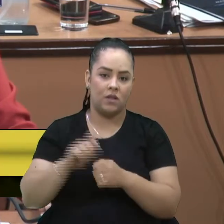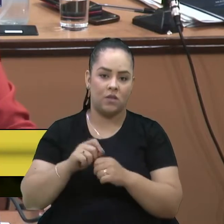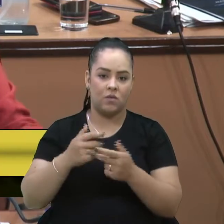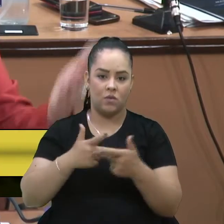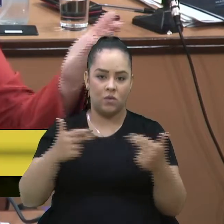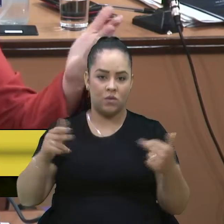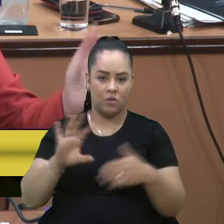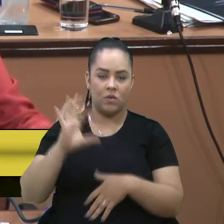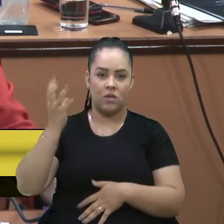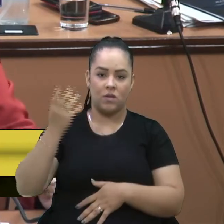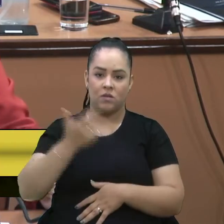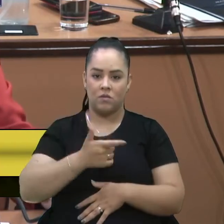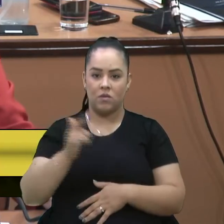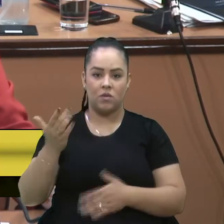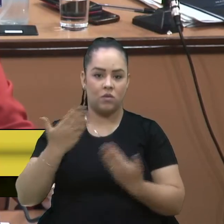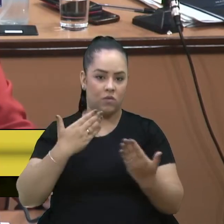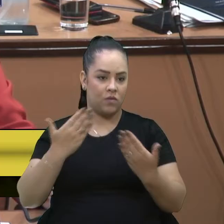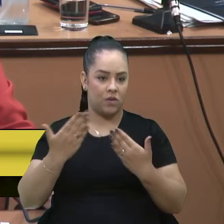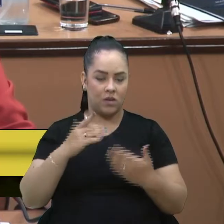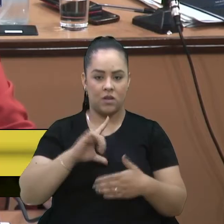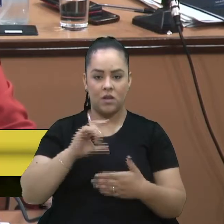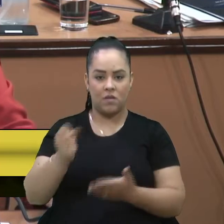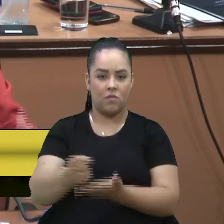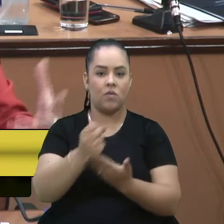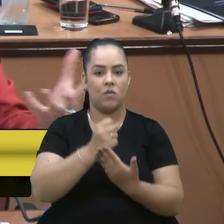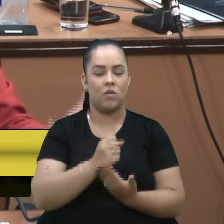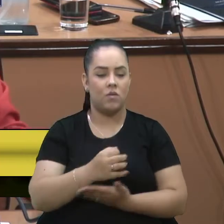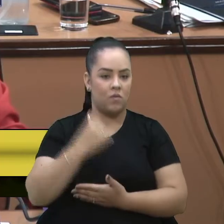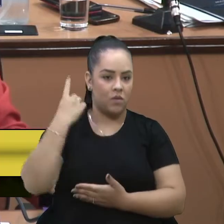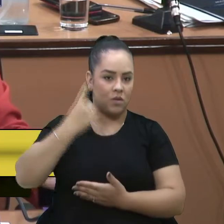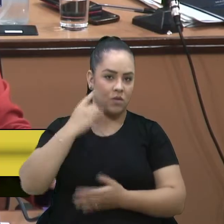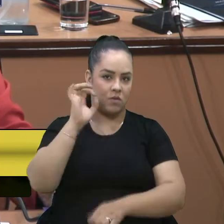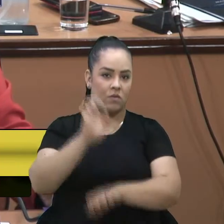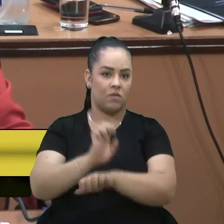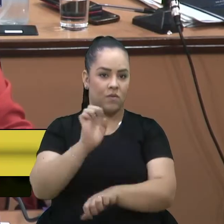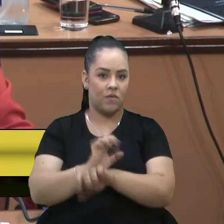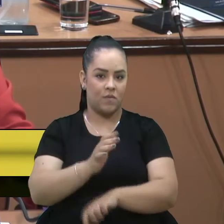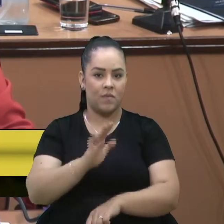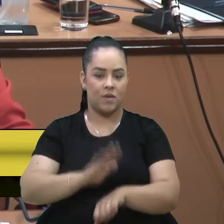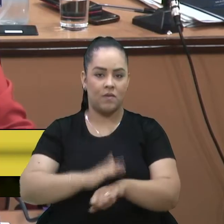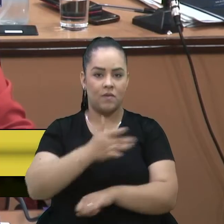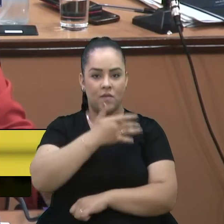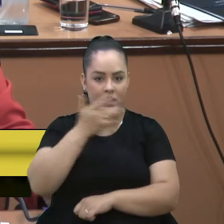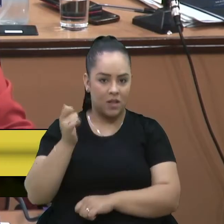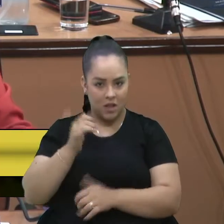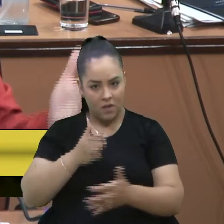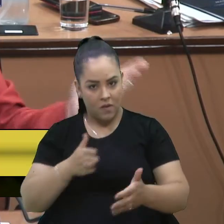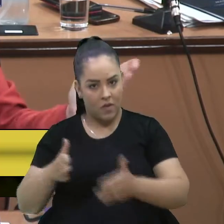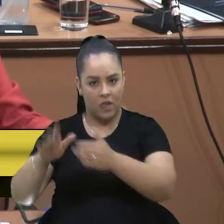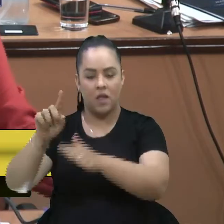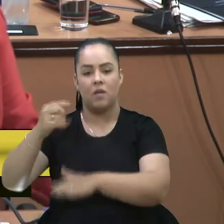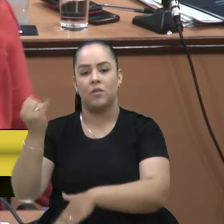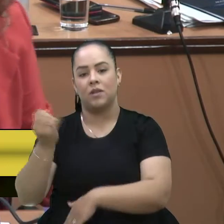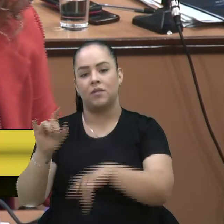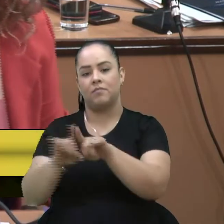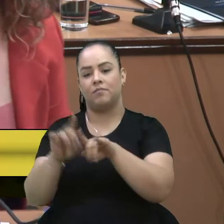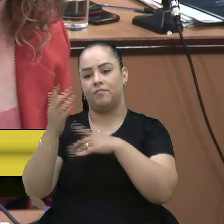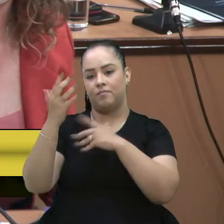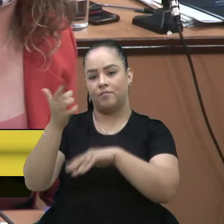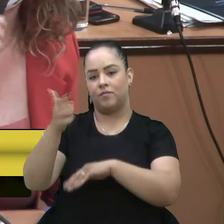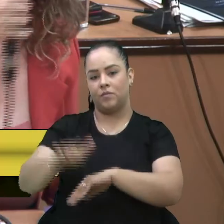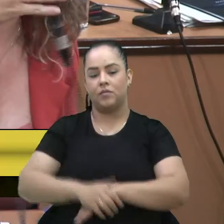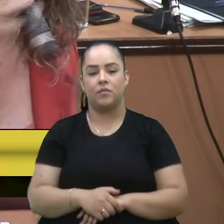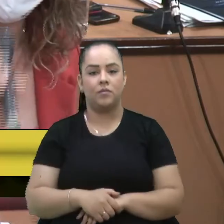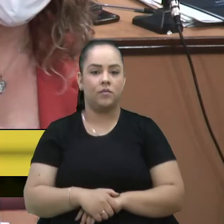aconteçam e, sem dúvida, contar com o apoio do deputado estadual para facilitar esses caminhos é muito importante também. Parabéns novamente.